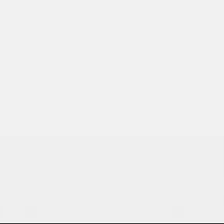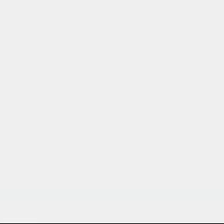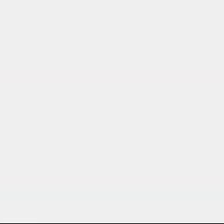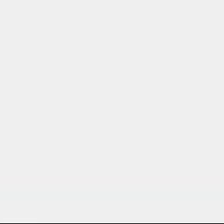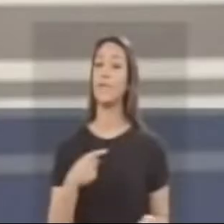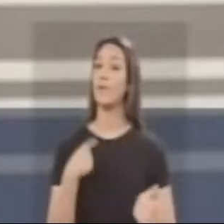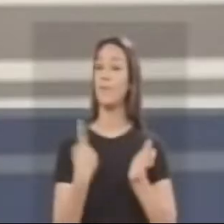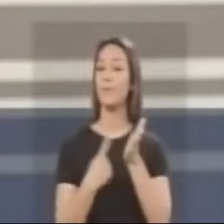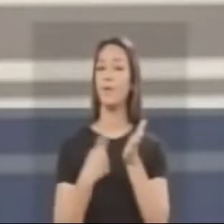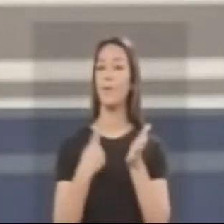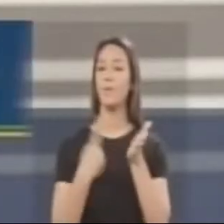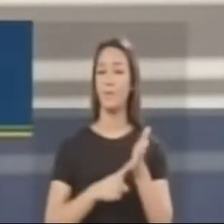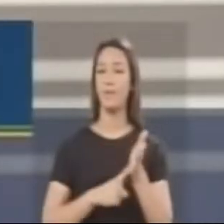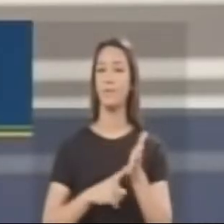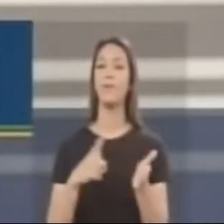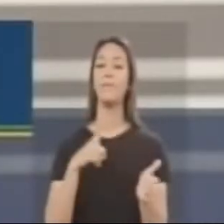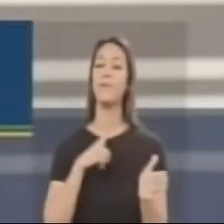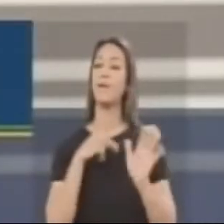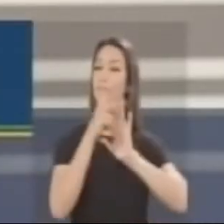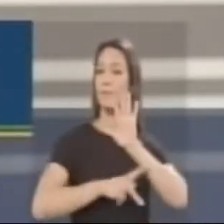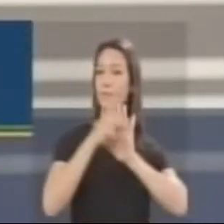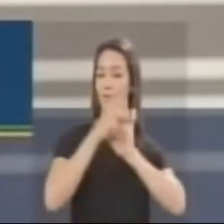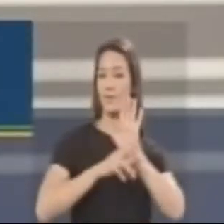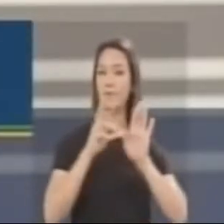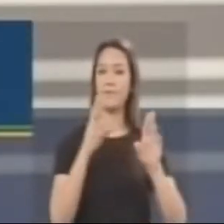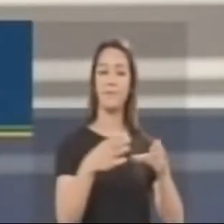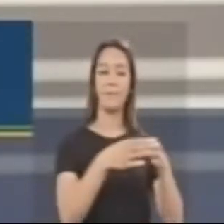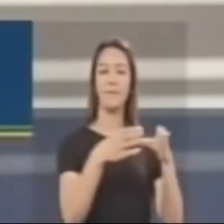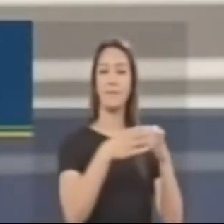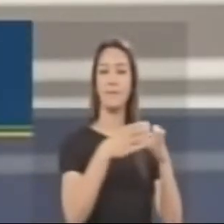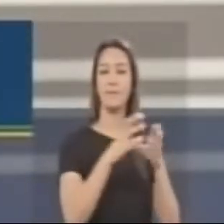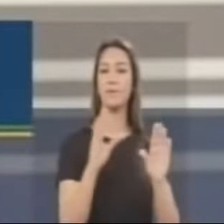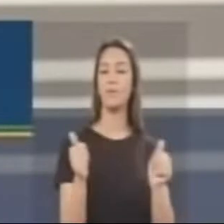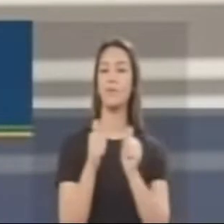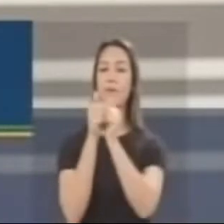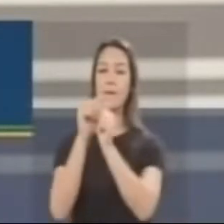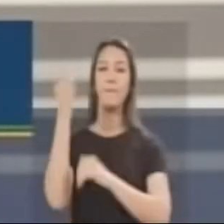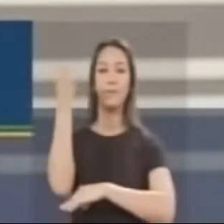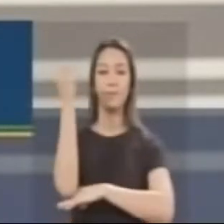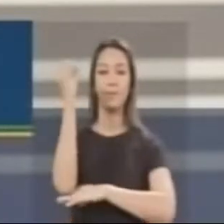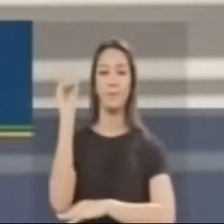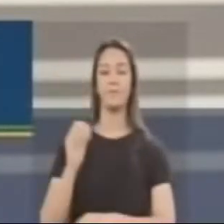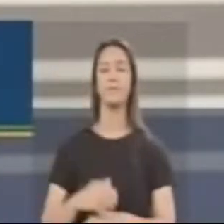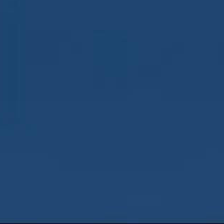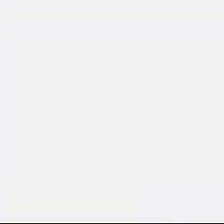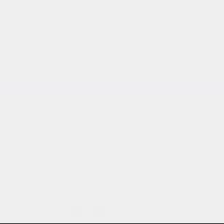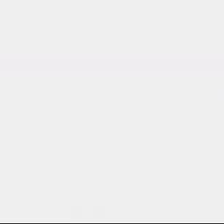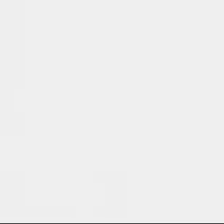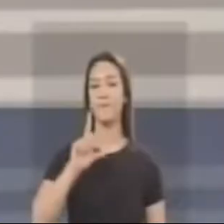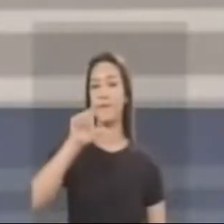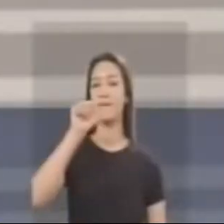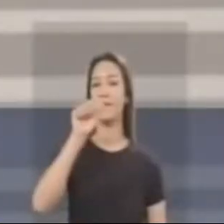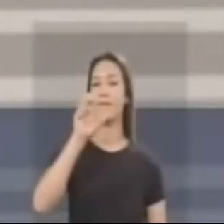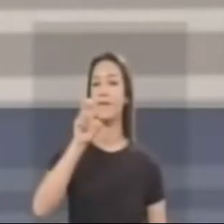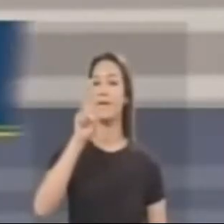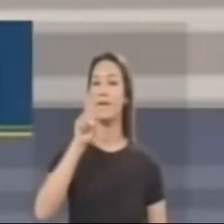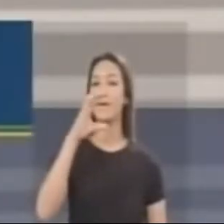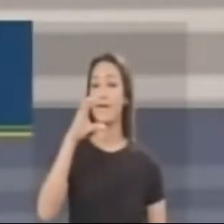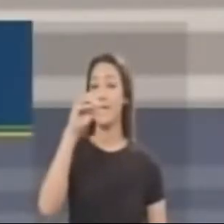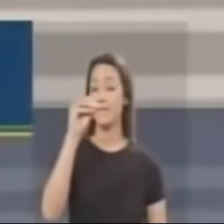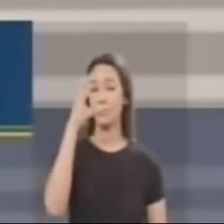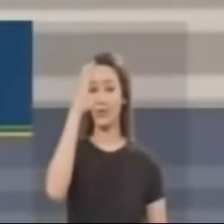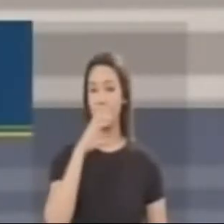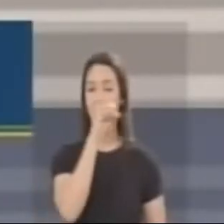-7. É 11. Em Brasília, serei voz ativa por projetos para esteia e região metropolitana. Julisa, 11-77. É 11. Laércio